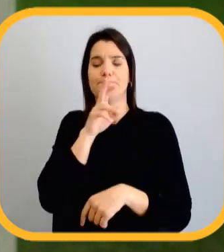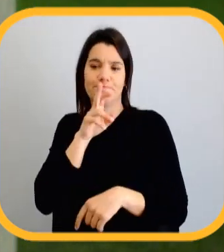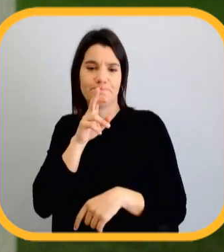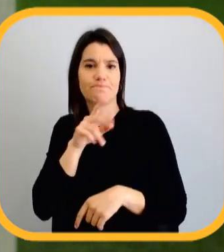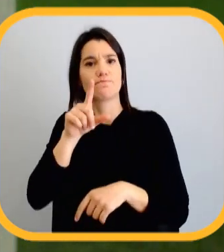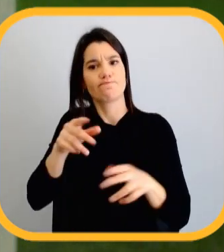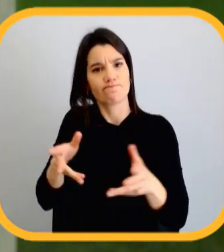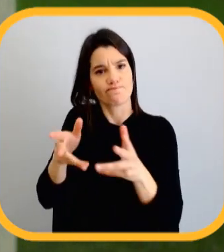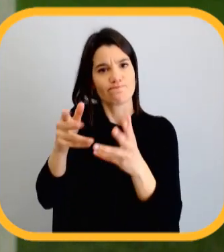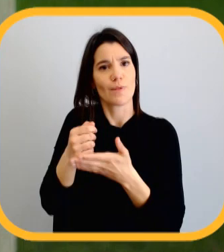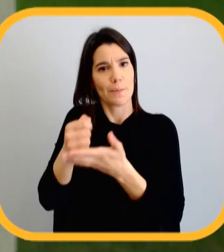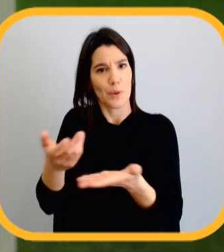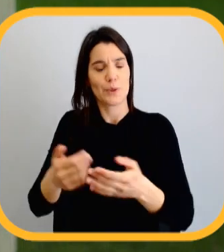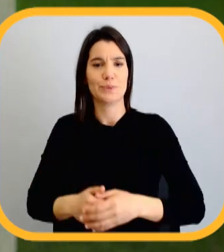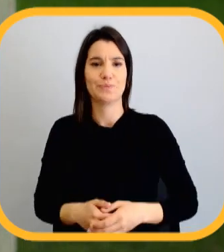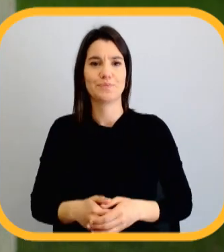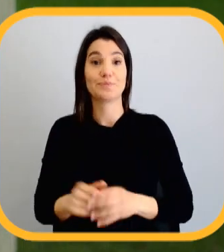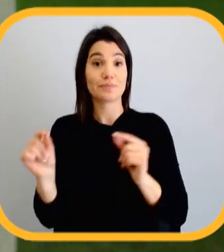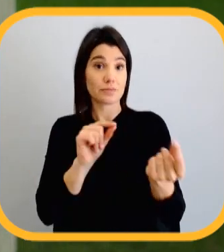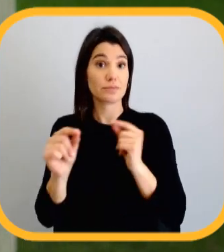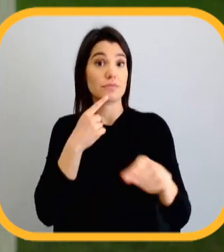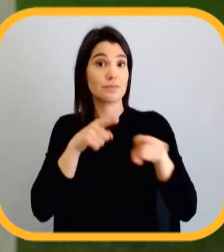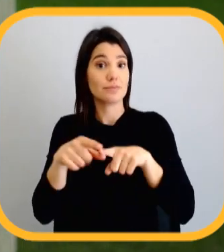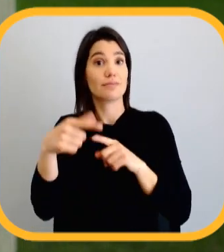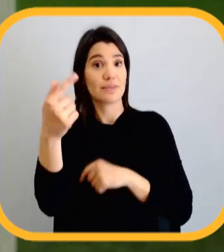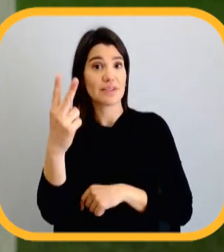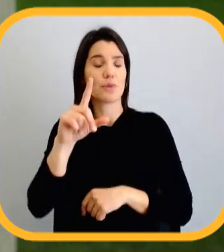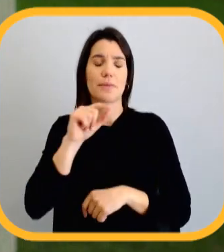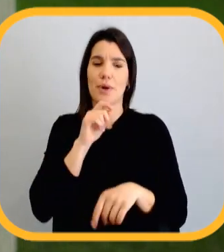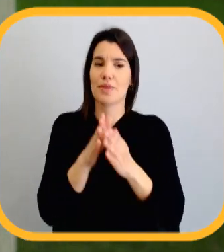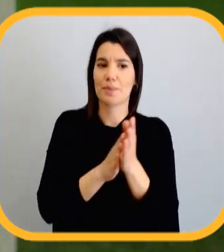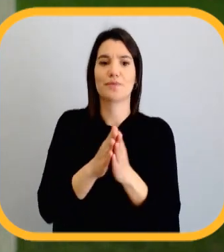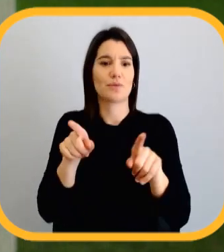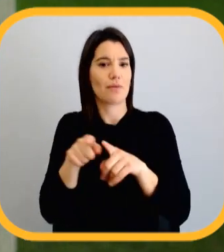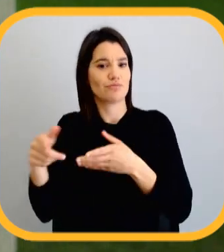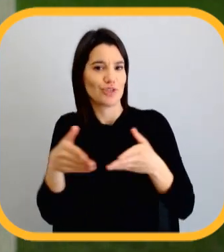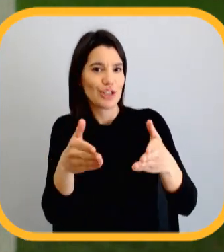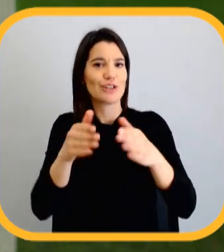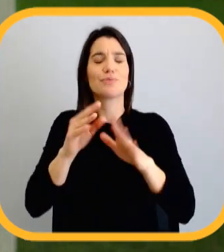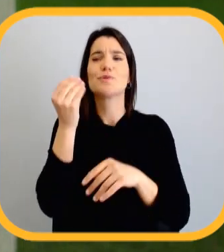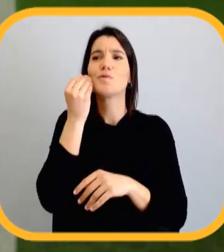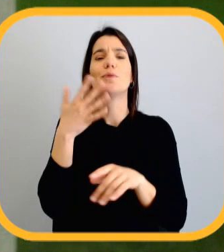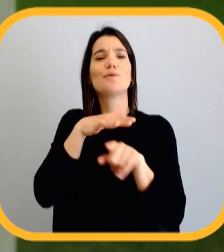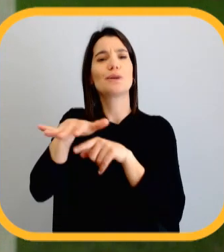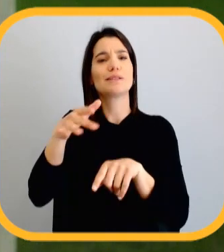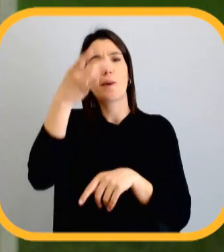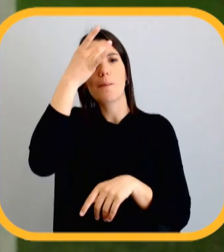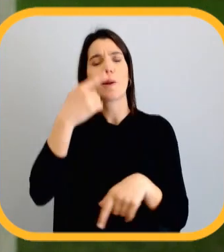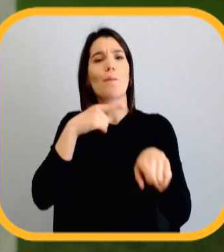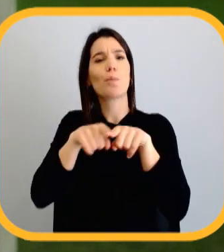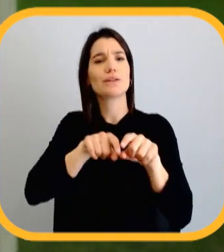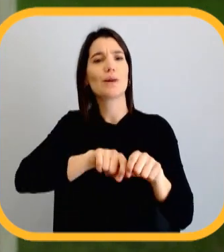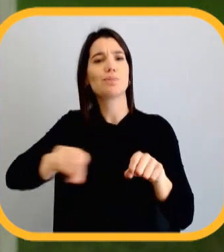perguntas e incentivar o apoio ao candidato. Os debates políticos televisivos também podem ser usados como estratégia, mas de que forma